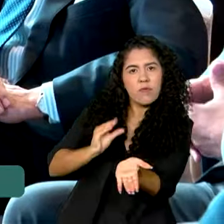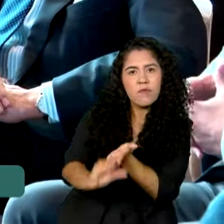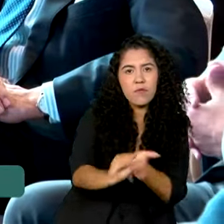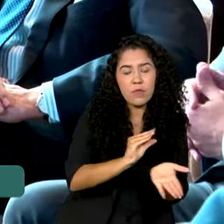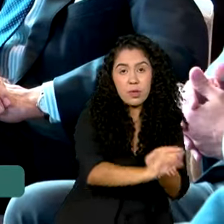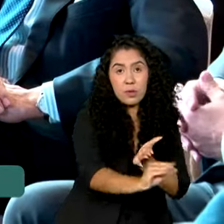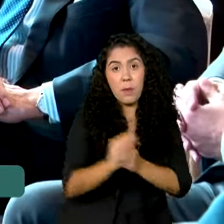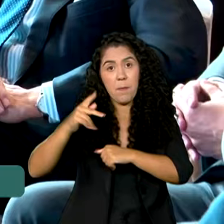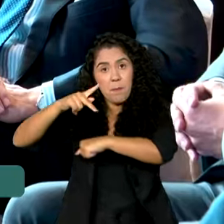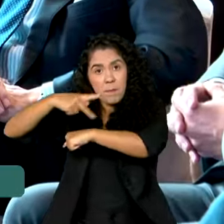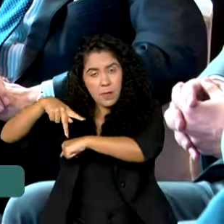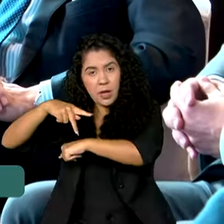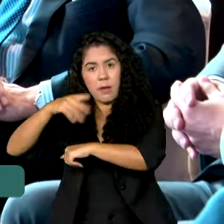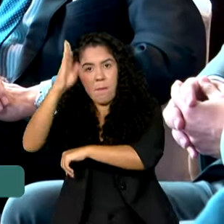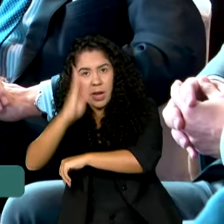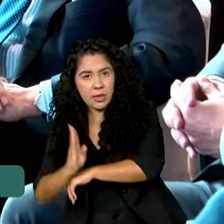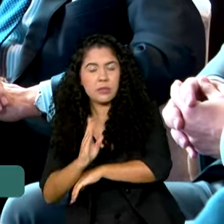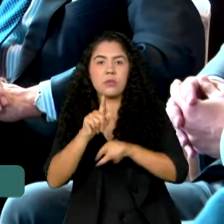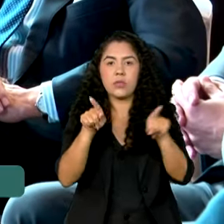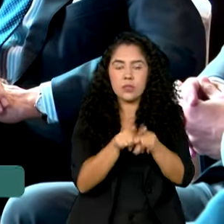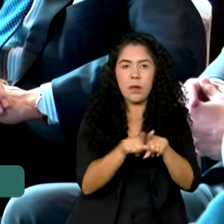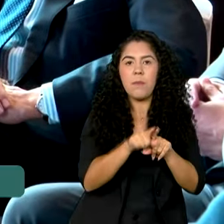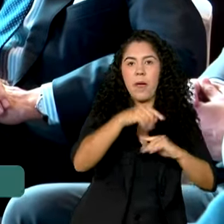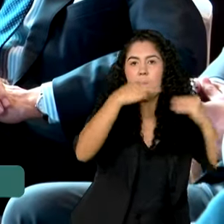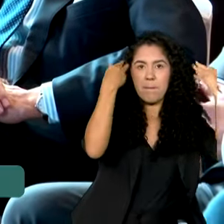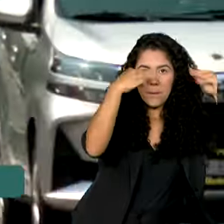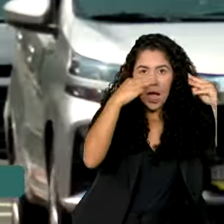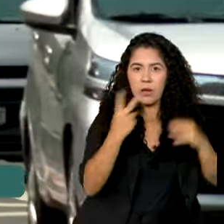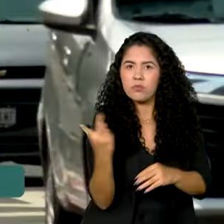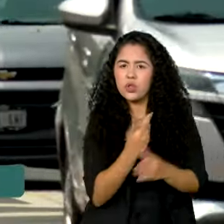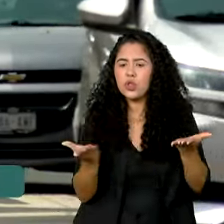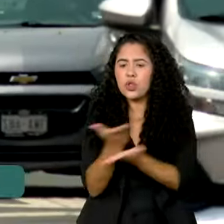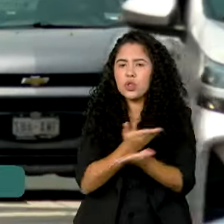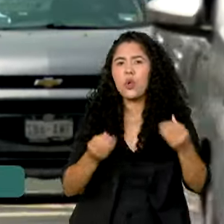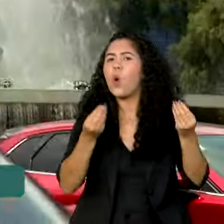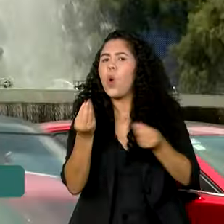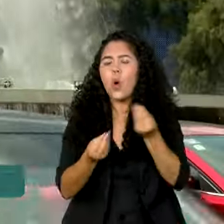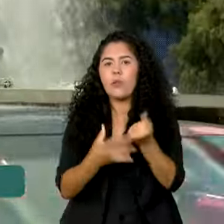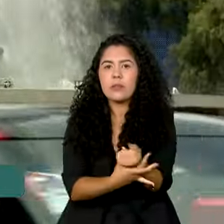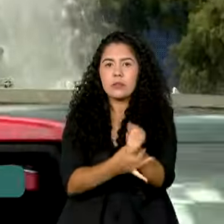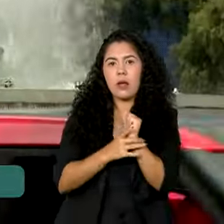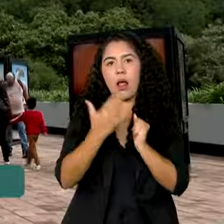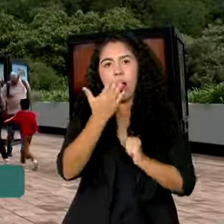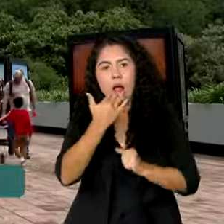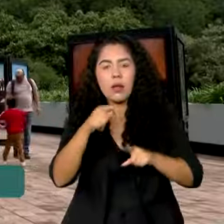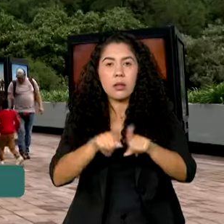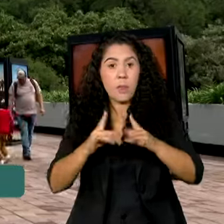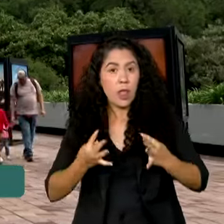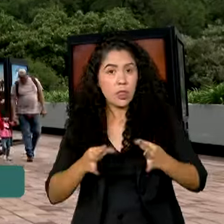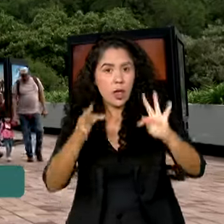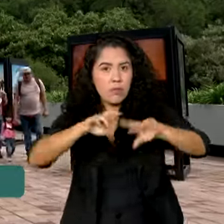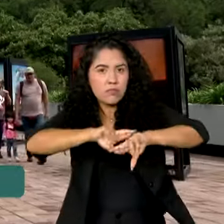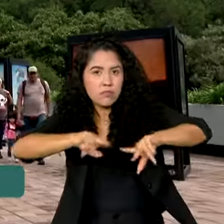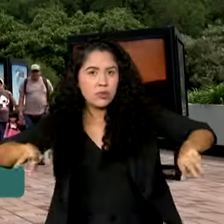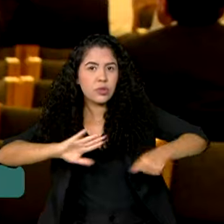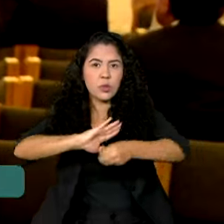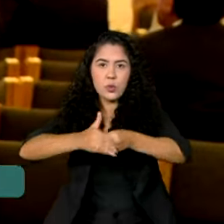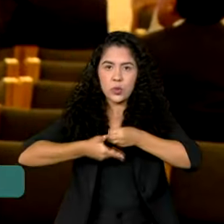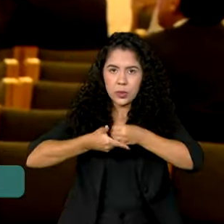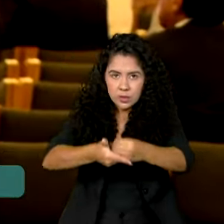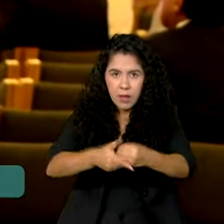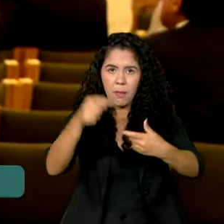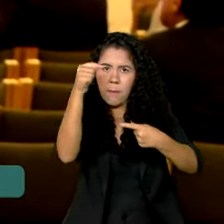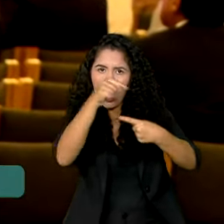Brasil e México discutiram oportunidades em áreas como segurança alimentar, mobilidade, tecnologia e sustentabilidade.